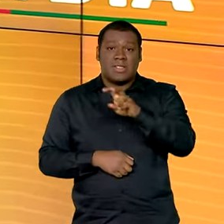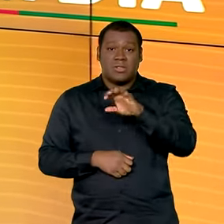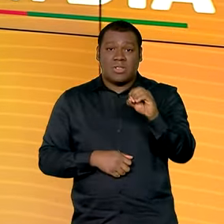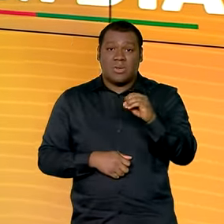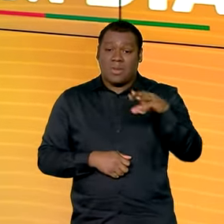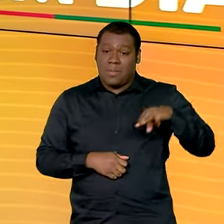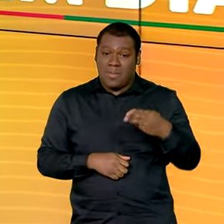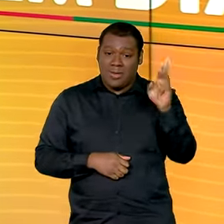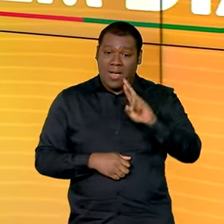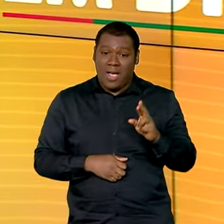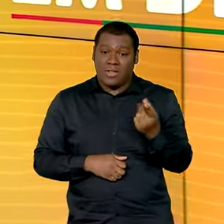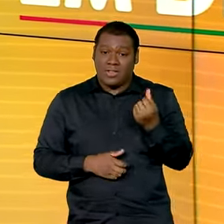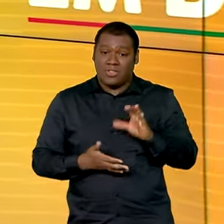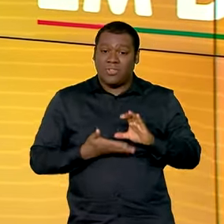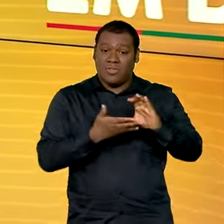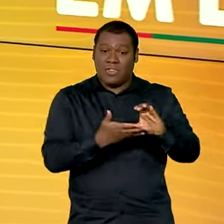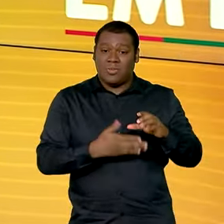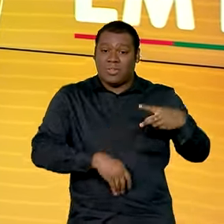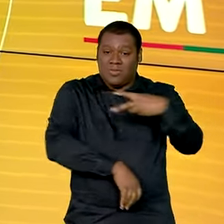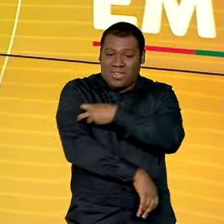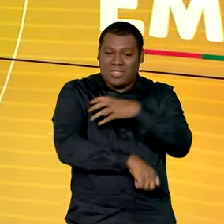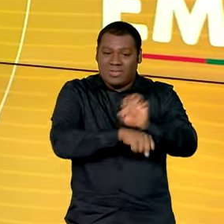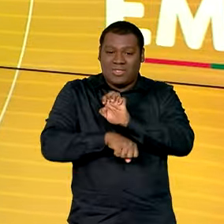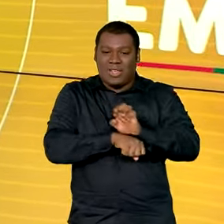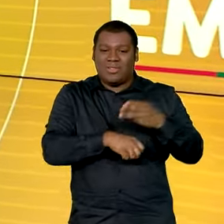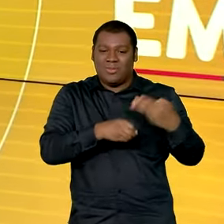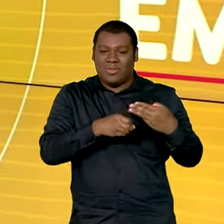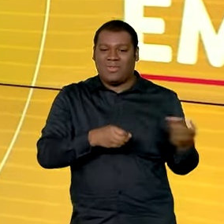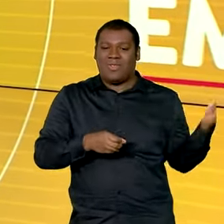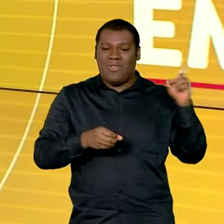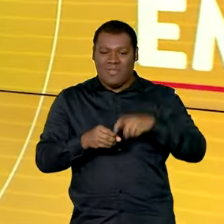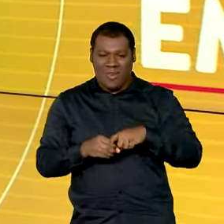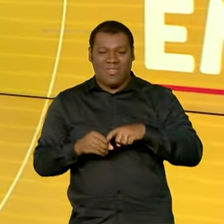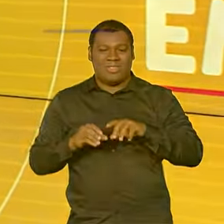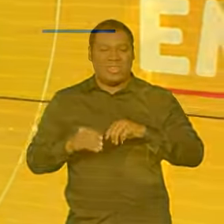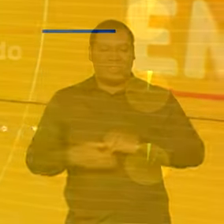vão reforçar a vacinação em estados e municípios. A gente volta já.